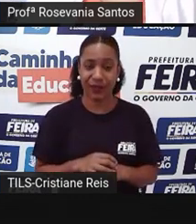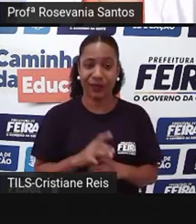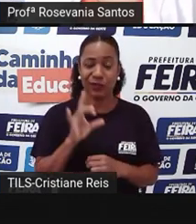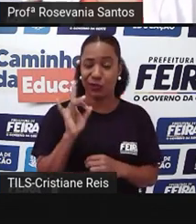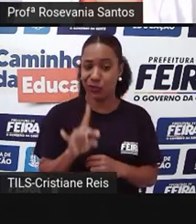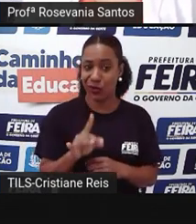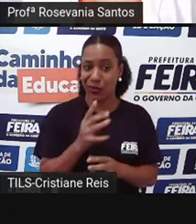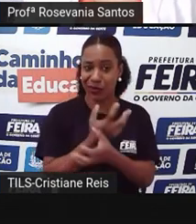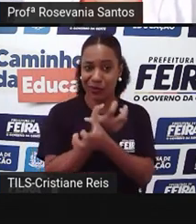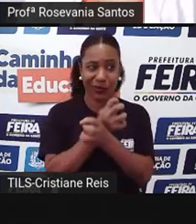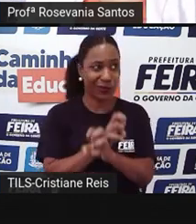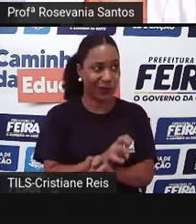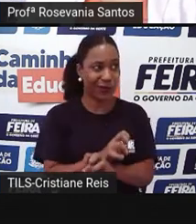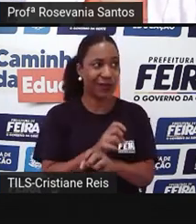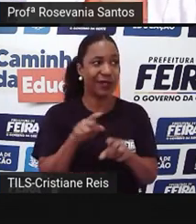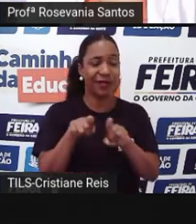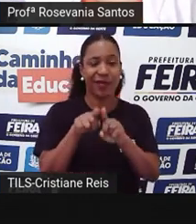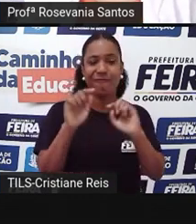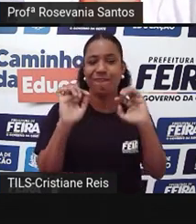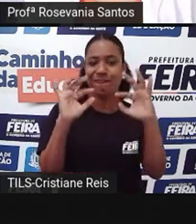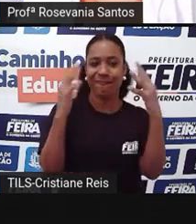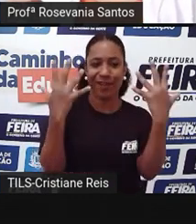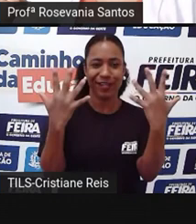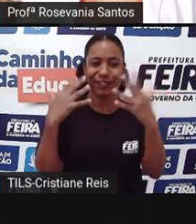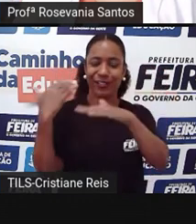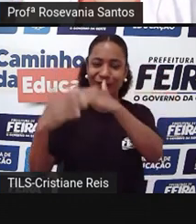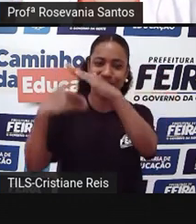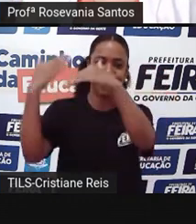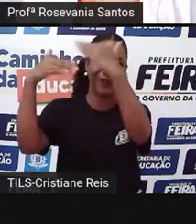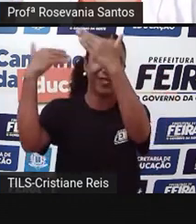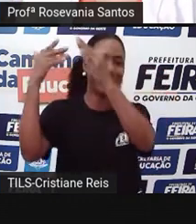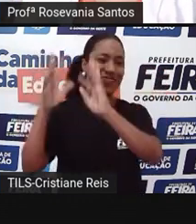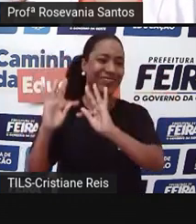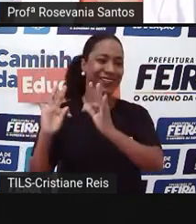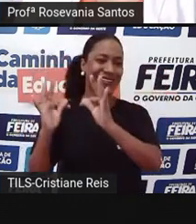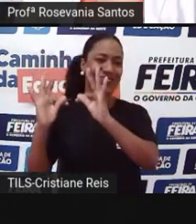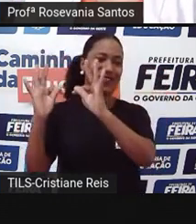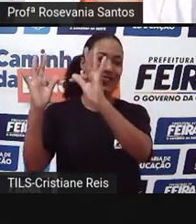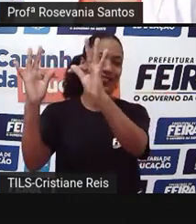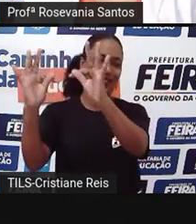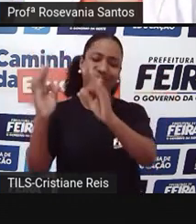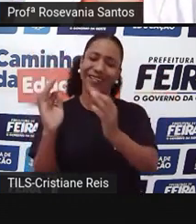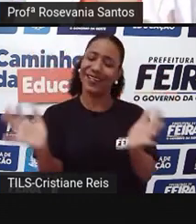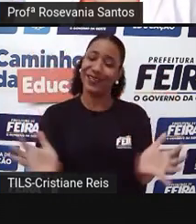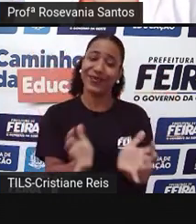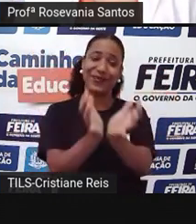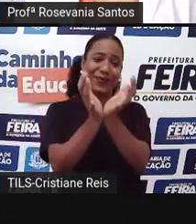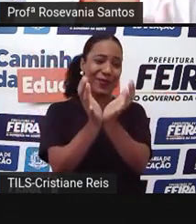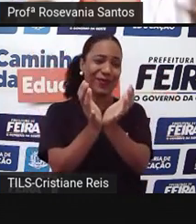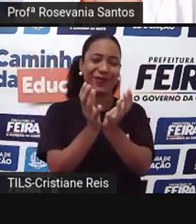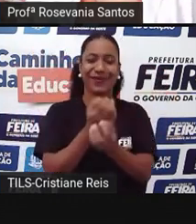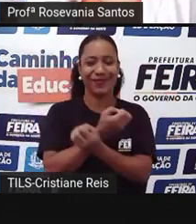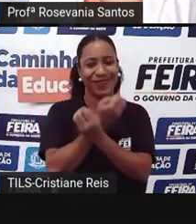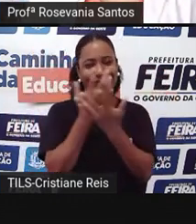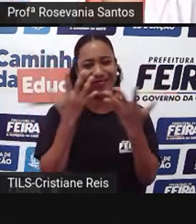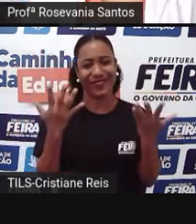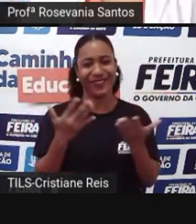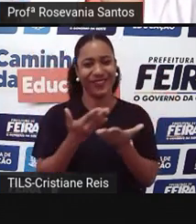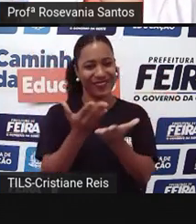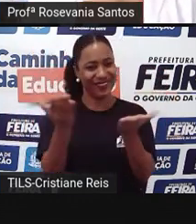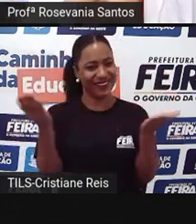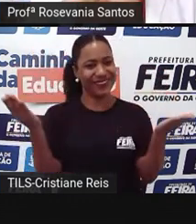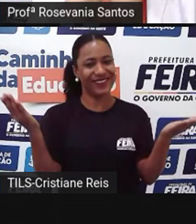é só isso, ela também é festa, ela é desenvolvimento tecnológico, e ela tem esse povo maravilhoso que somos nós, né, que eu